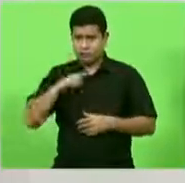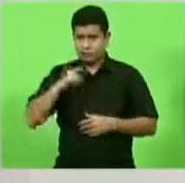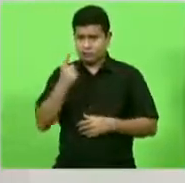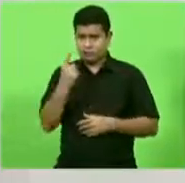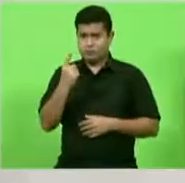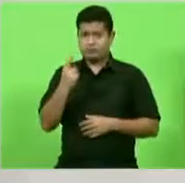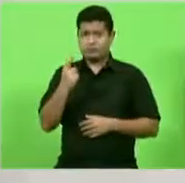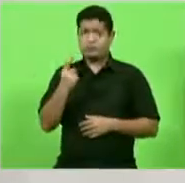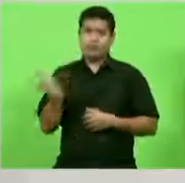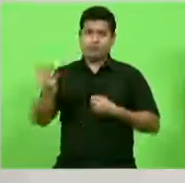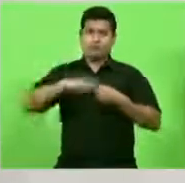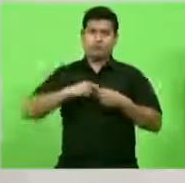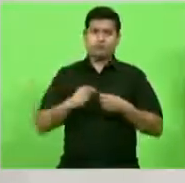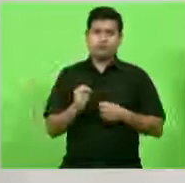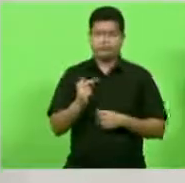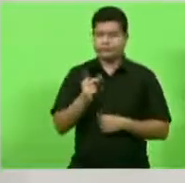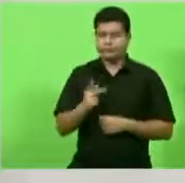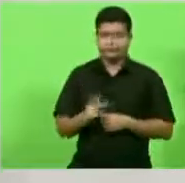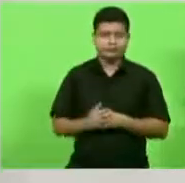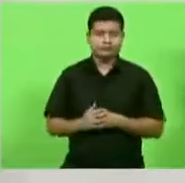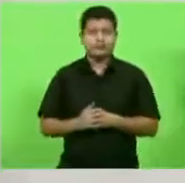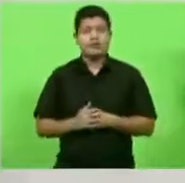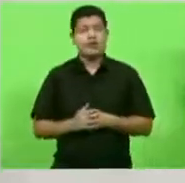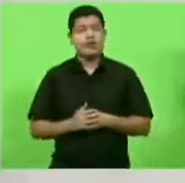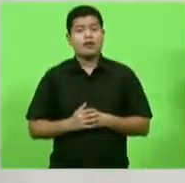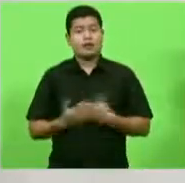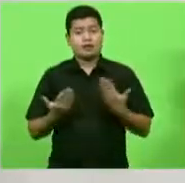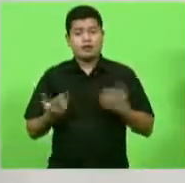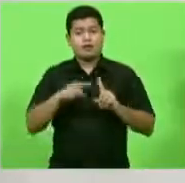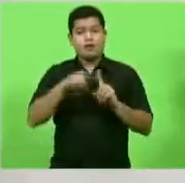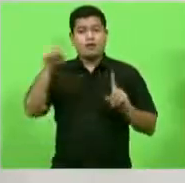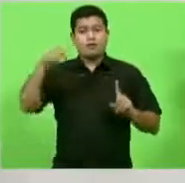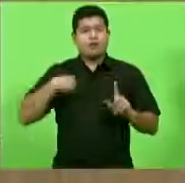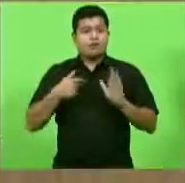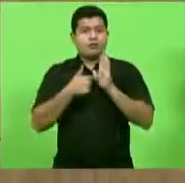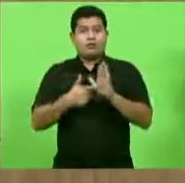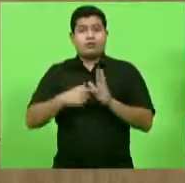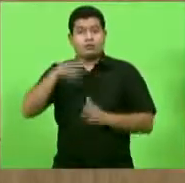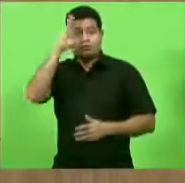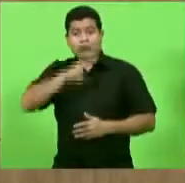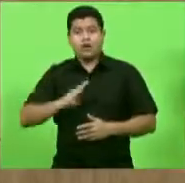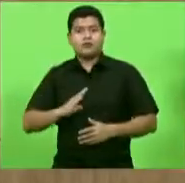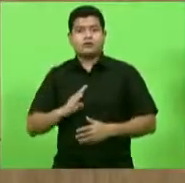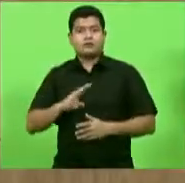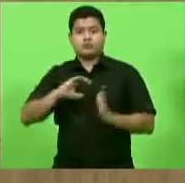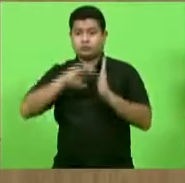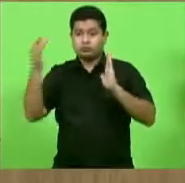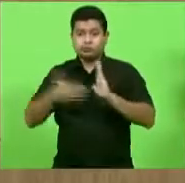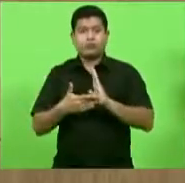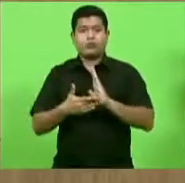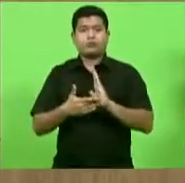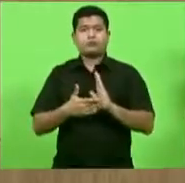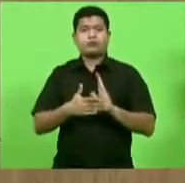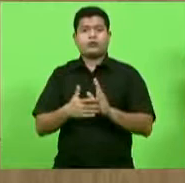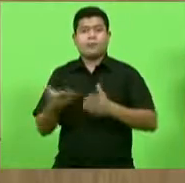gente voltou para a primeira ali. Só, além desses dados, no Brasil, essas feiras, elas movimentam, no Brasil,